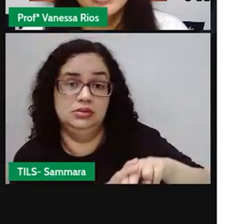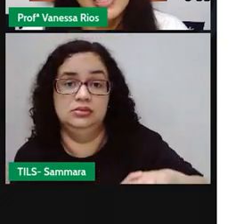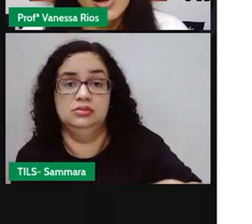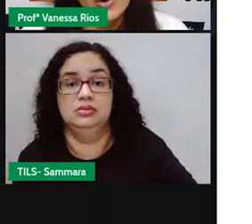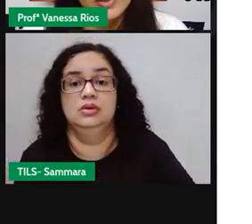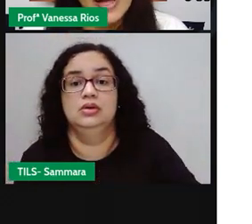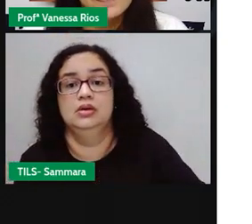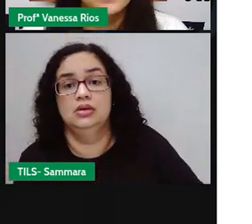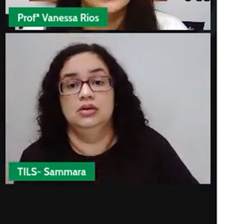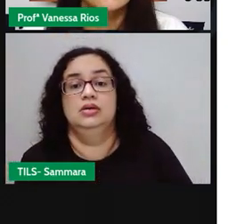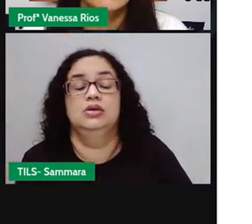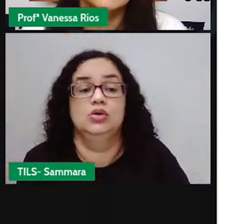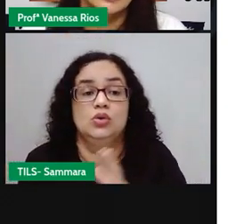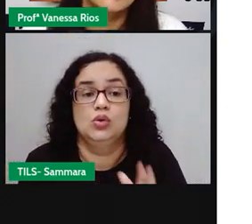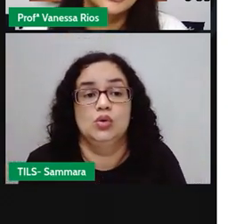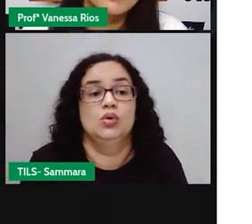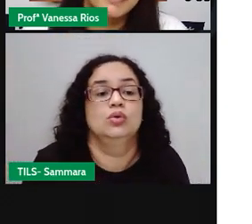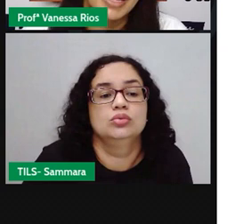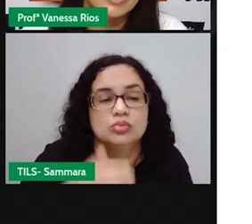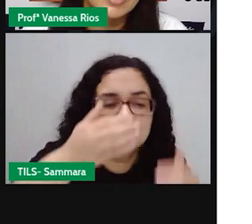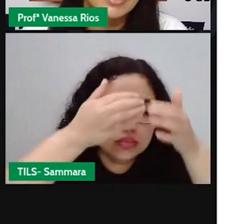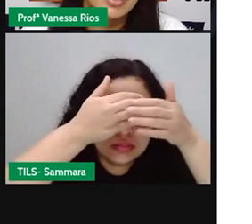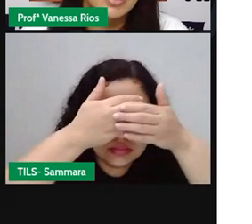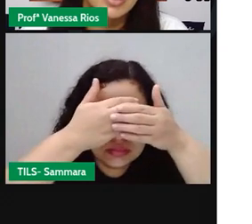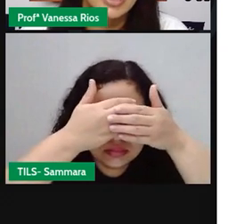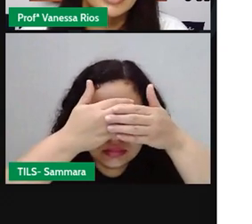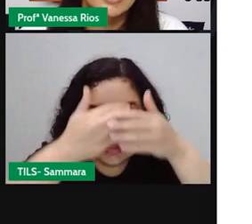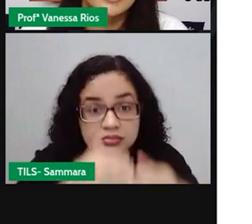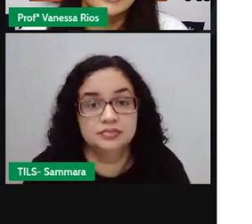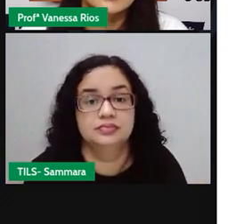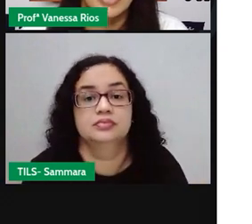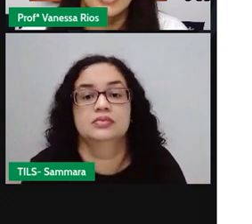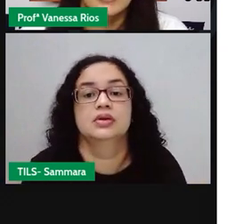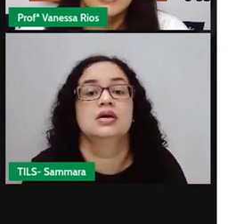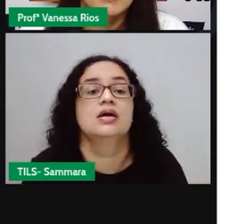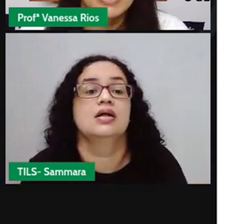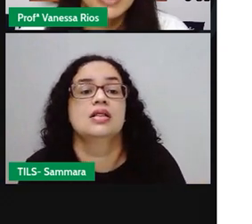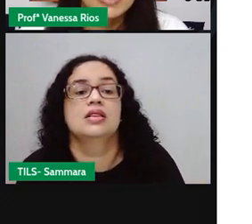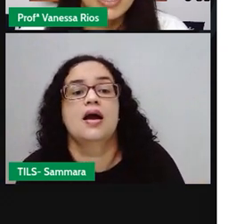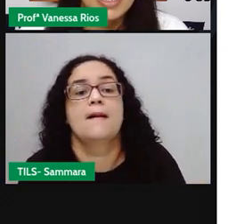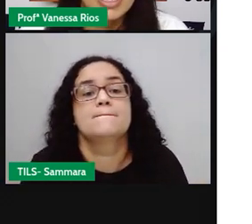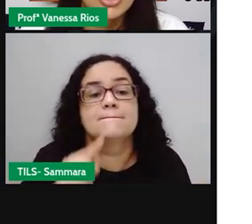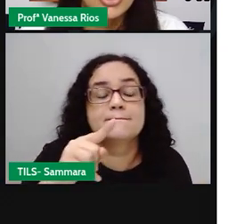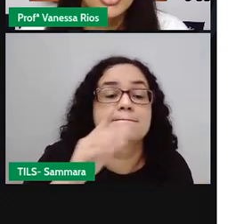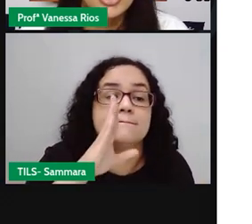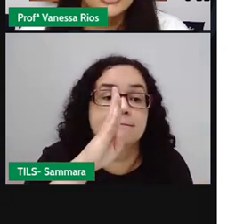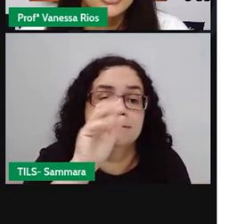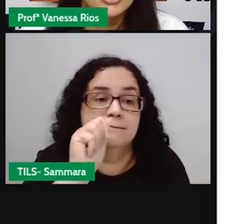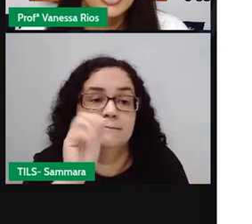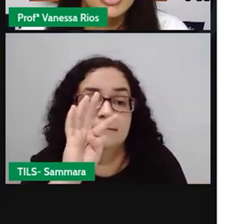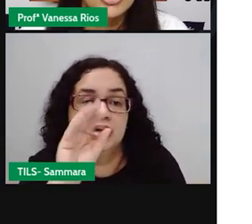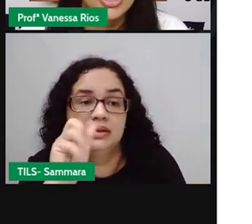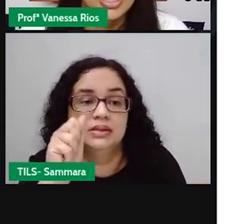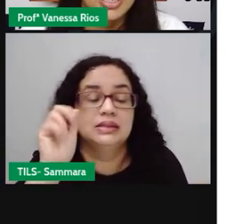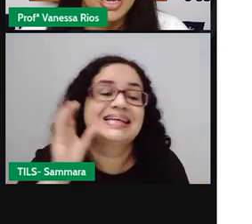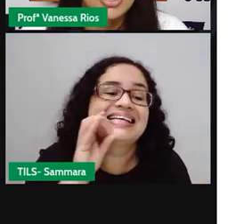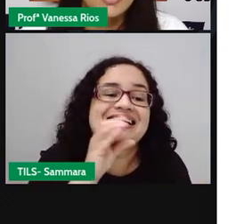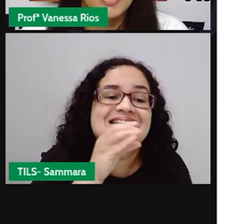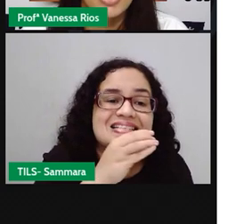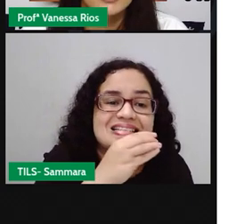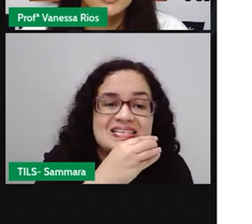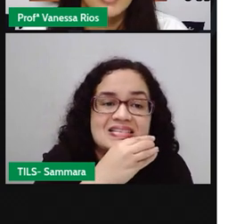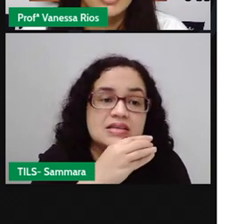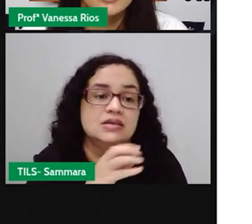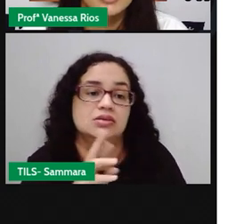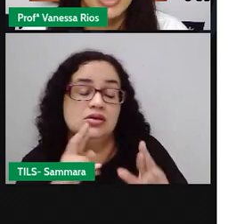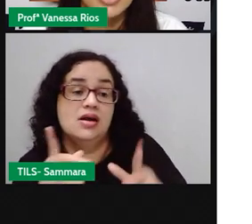fora da roda e com os olhos tampados. Ela deve cantar batata quente, quente, quente, em